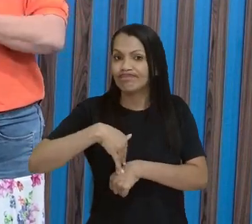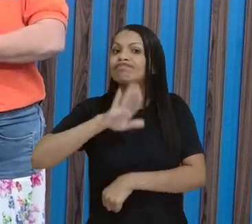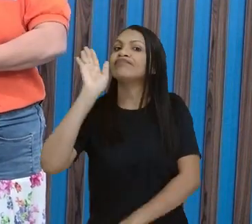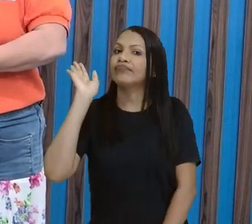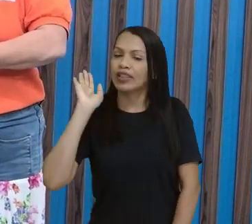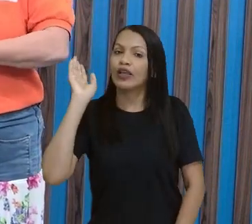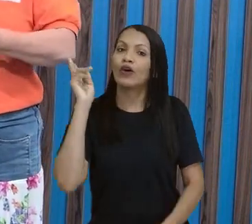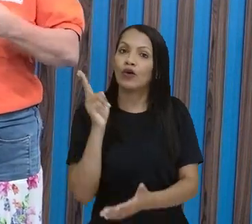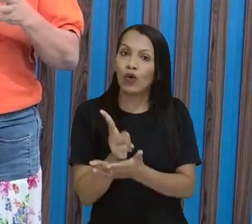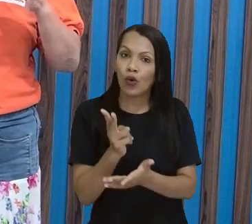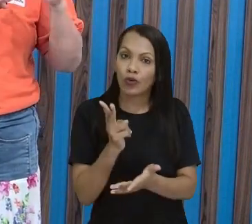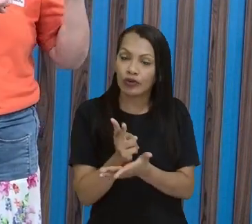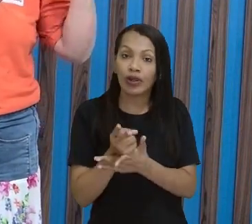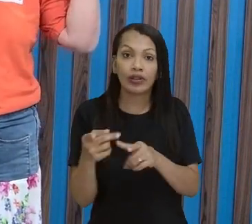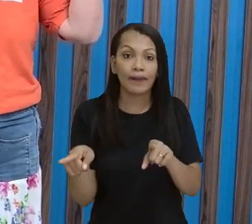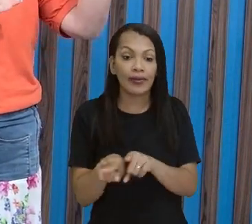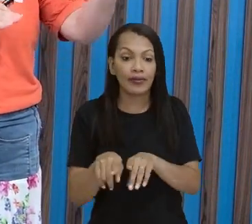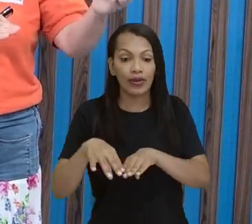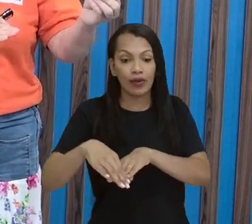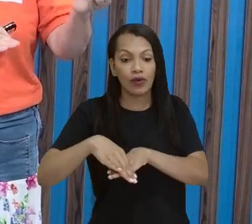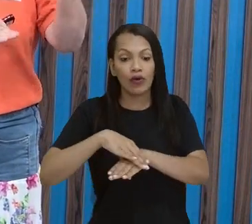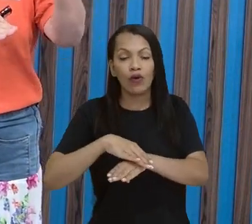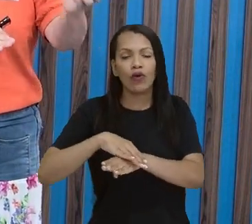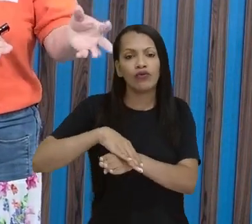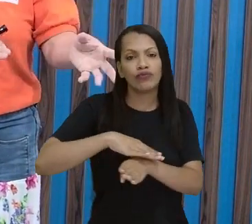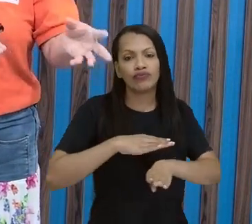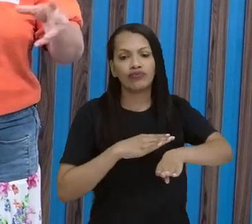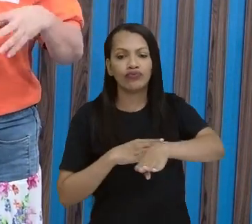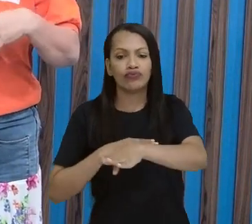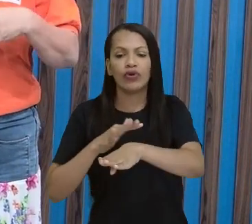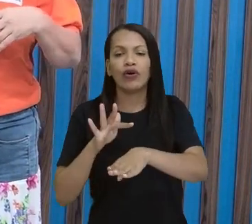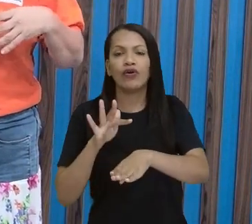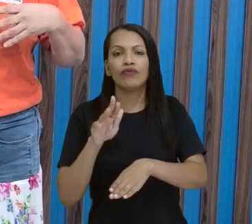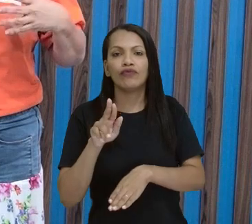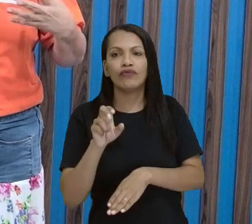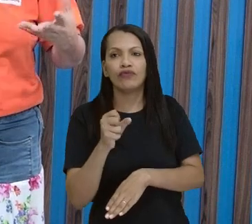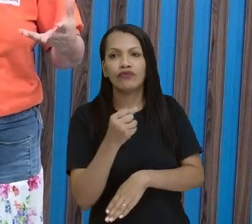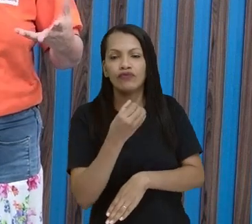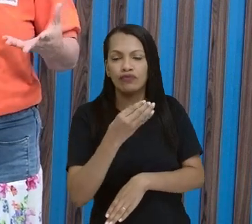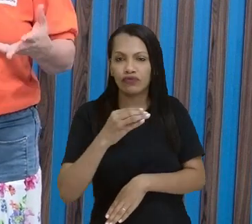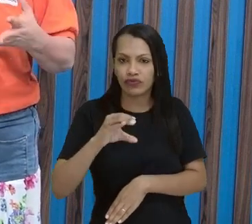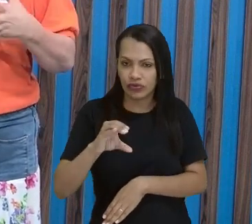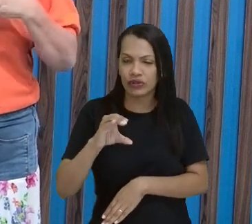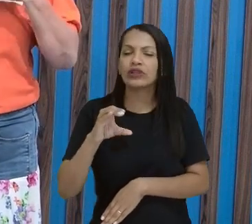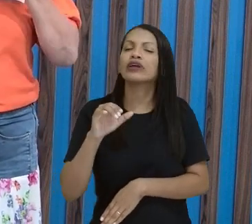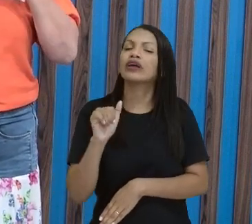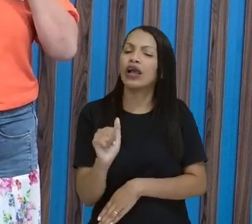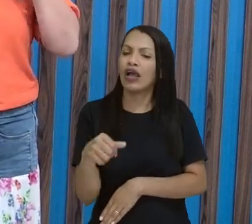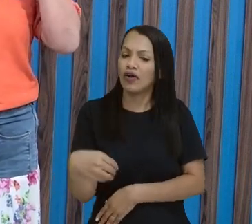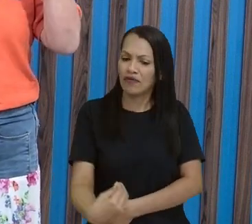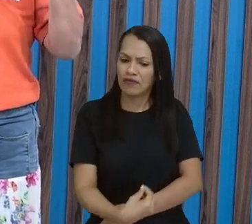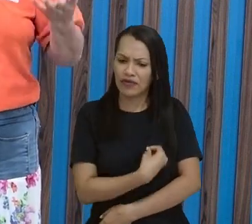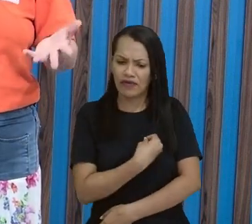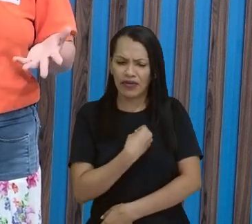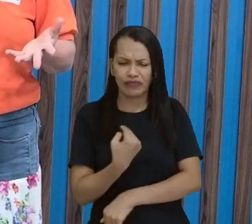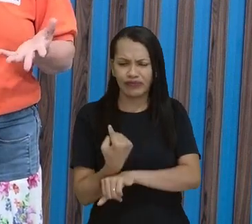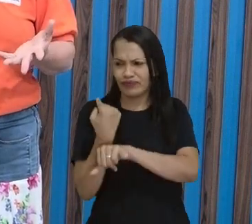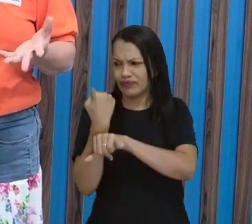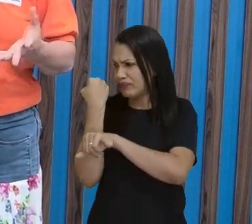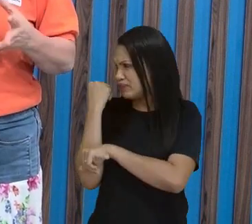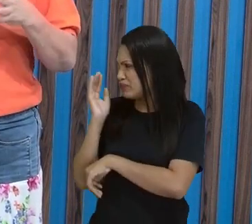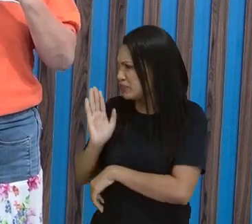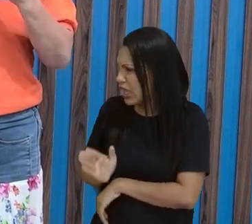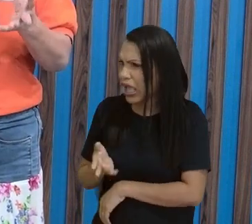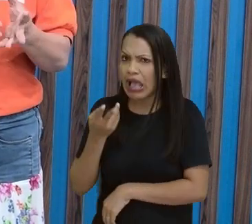fusquinha, que foi um carro da década de 60 e que sobreviveu ao tempo. E tantas outras